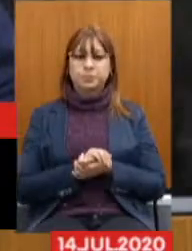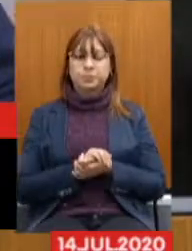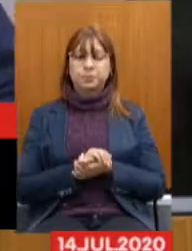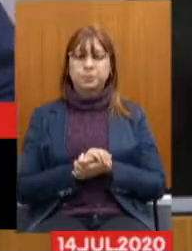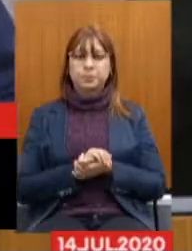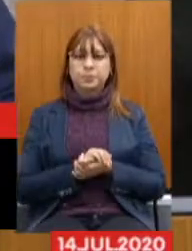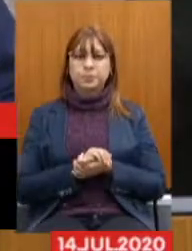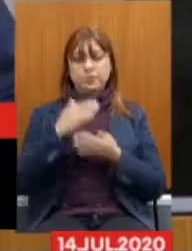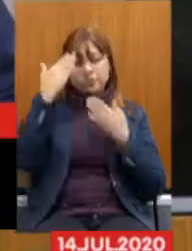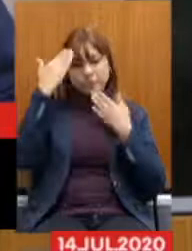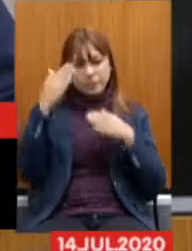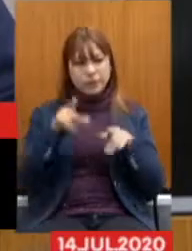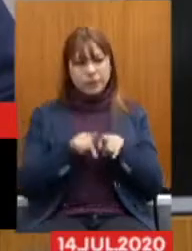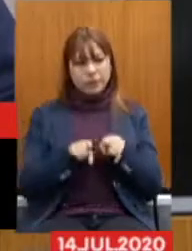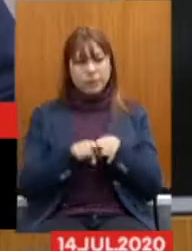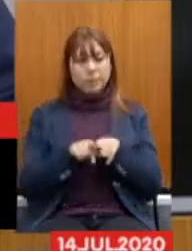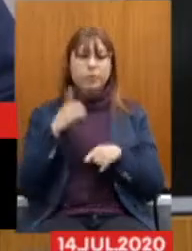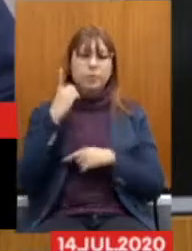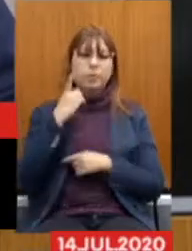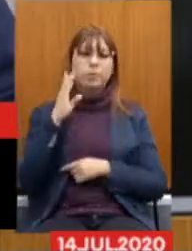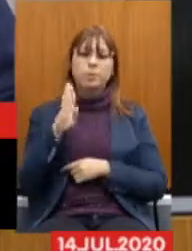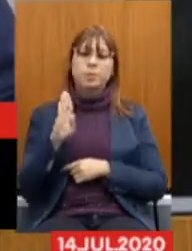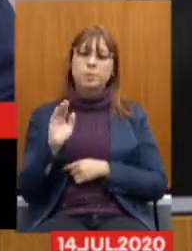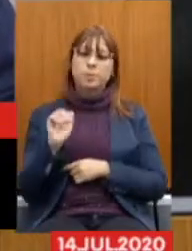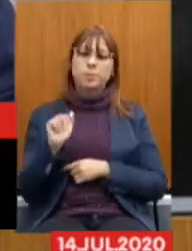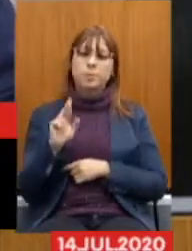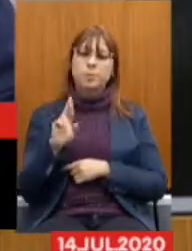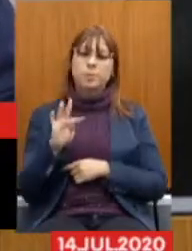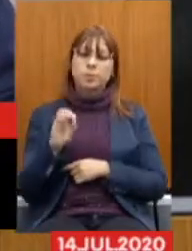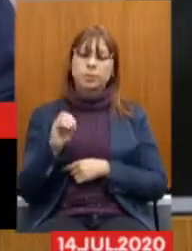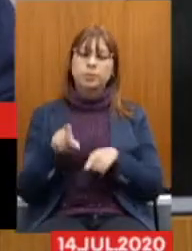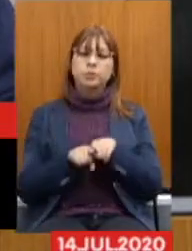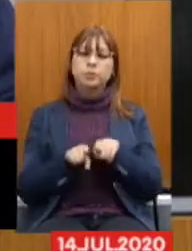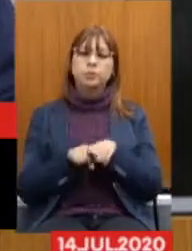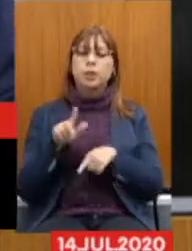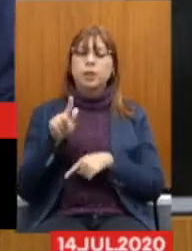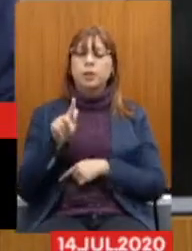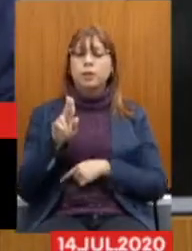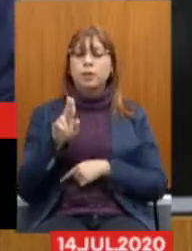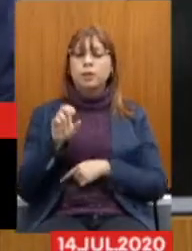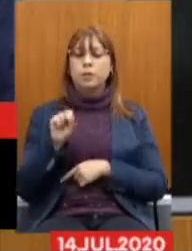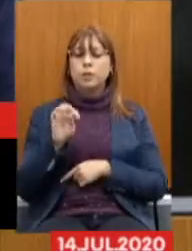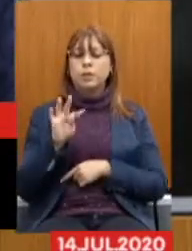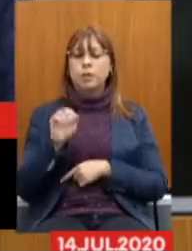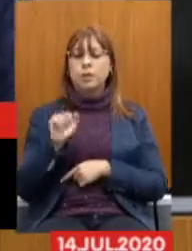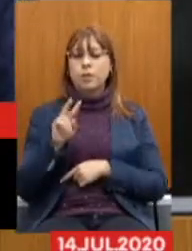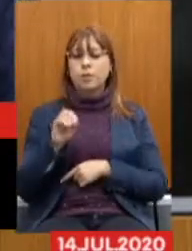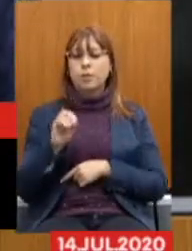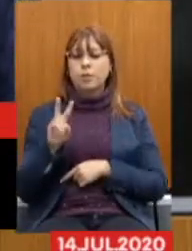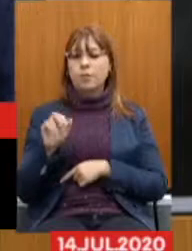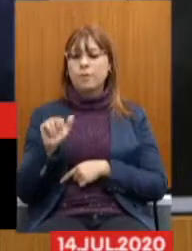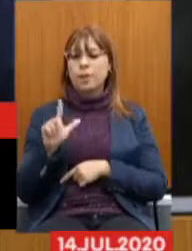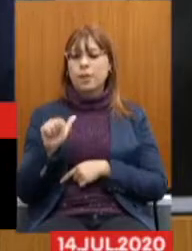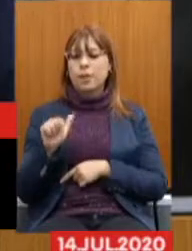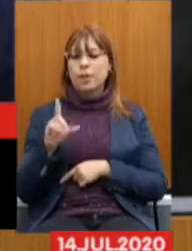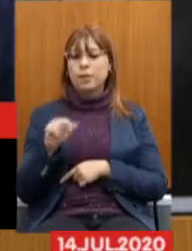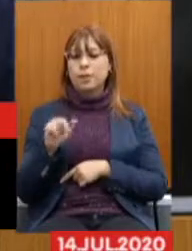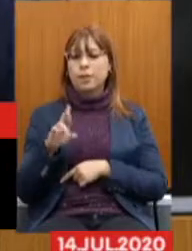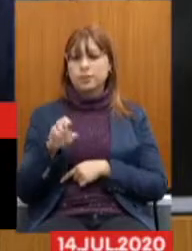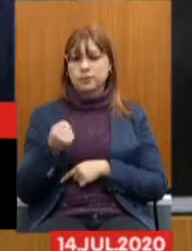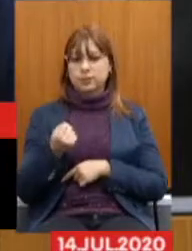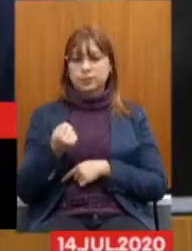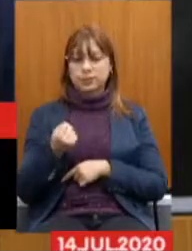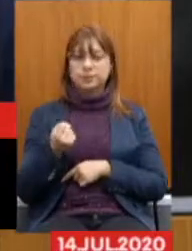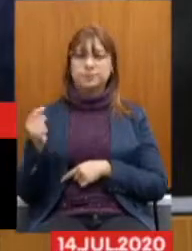plenário Também a presença Agora Do deputado Bartô E do deputado Gustavo Valadares Estiveram aqui